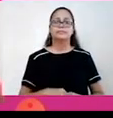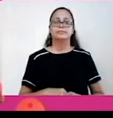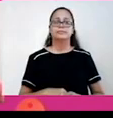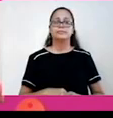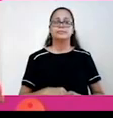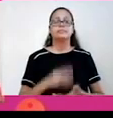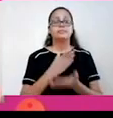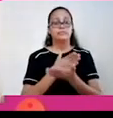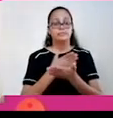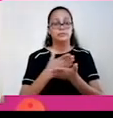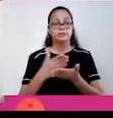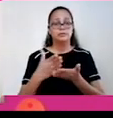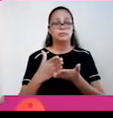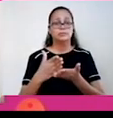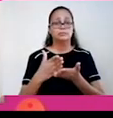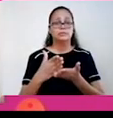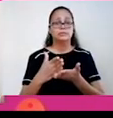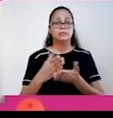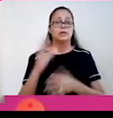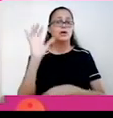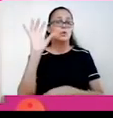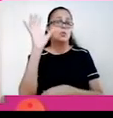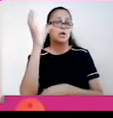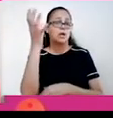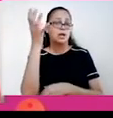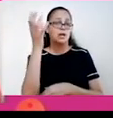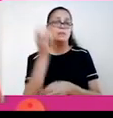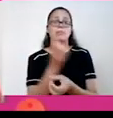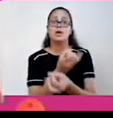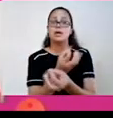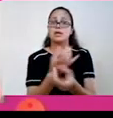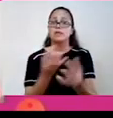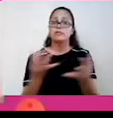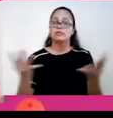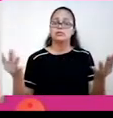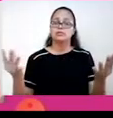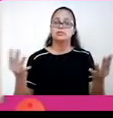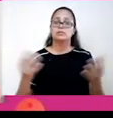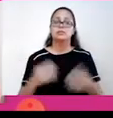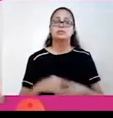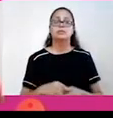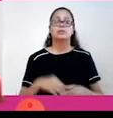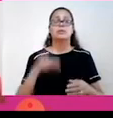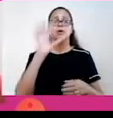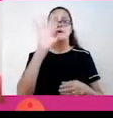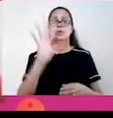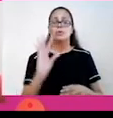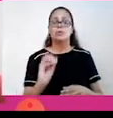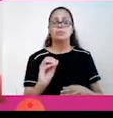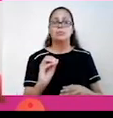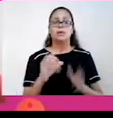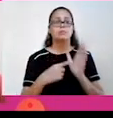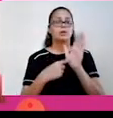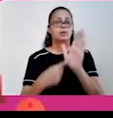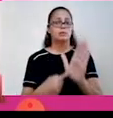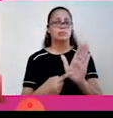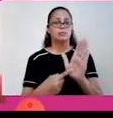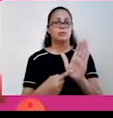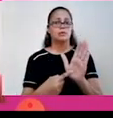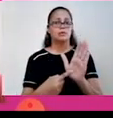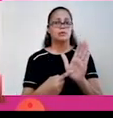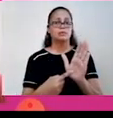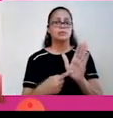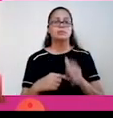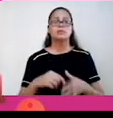Continuando, vamos iniciar então um assunto do clima e da vegetação. Nós temos aqui nesse mapa, indicando a América